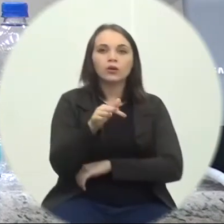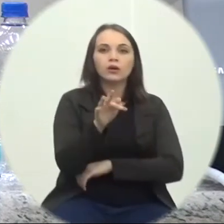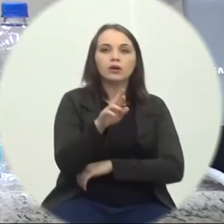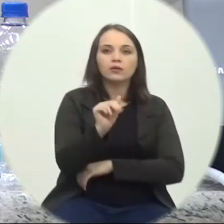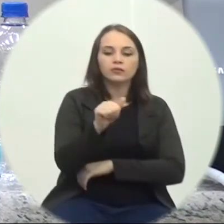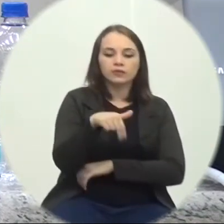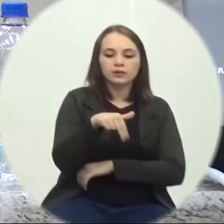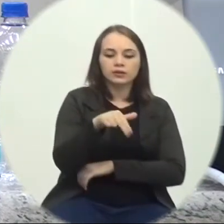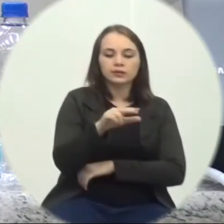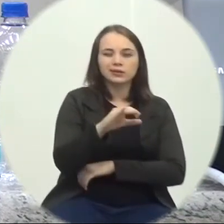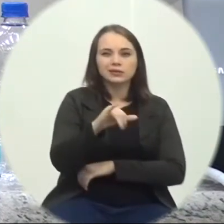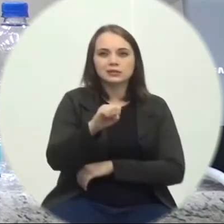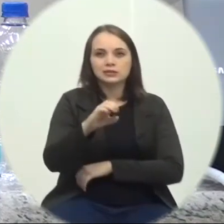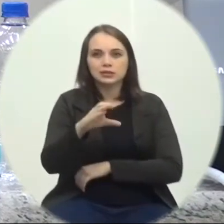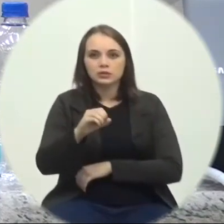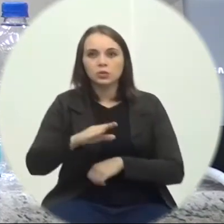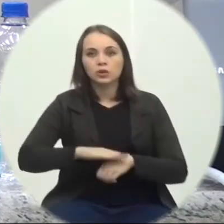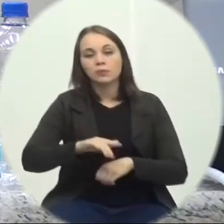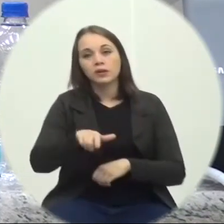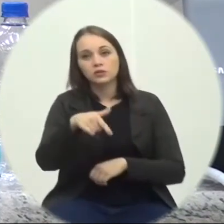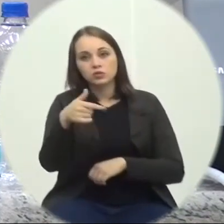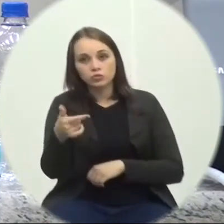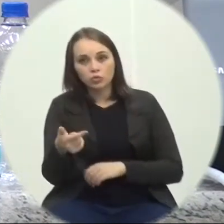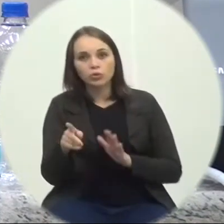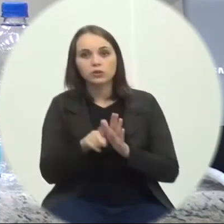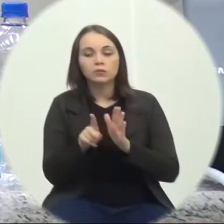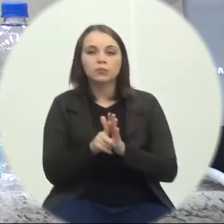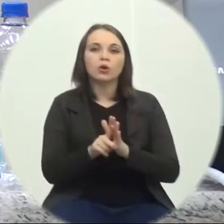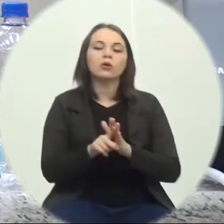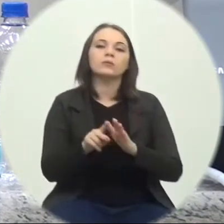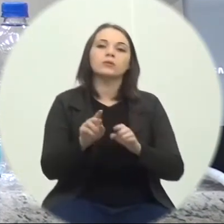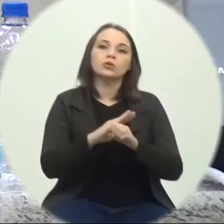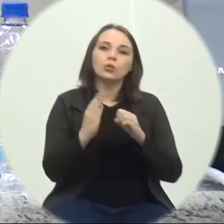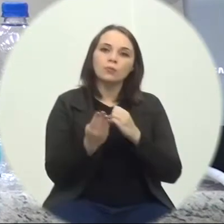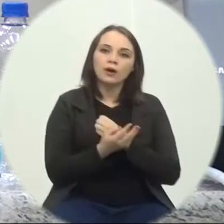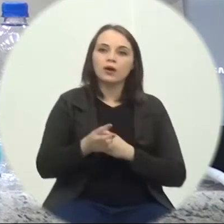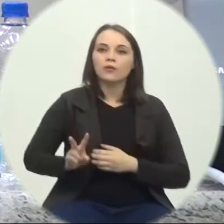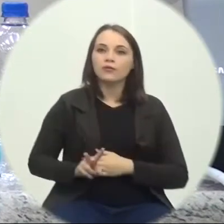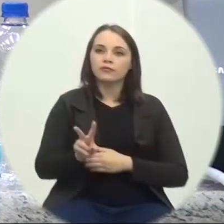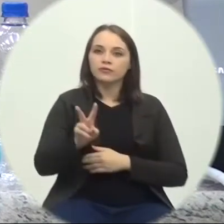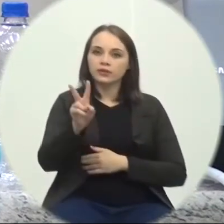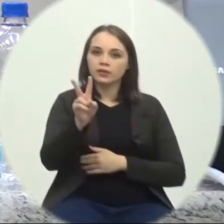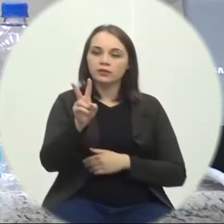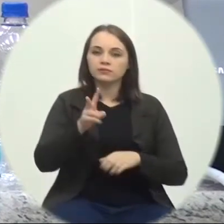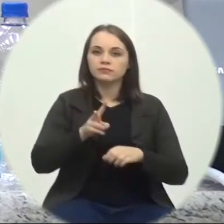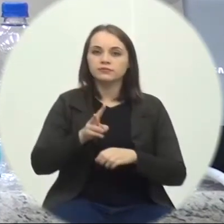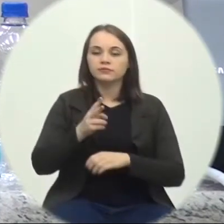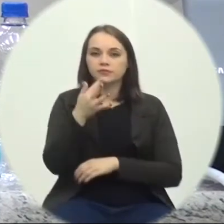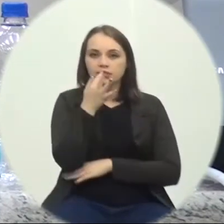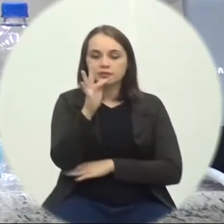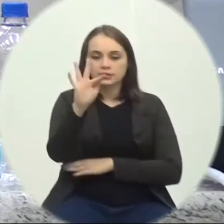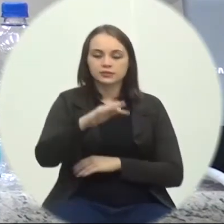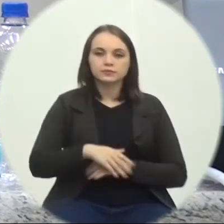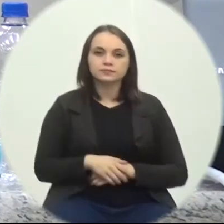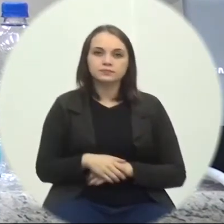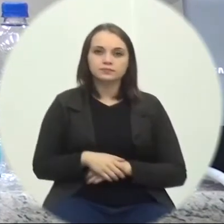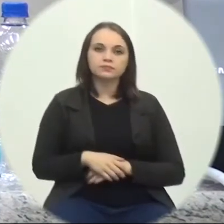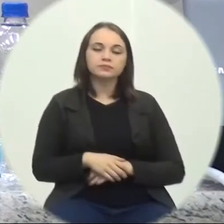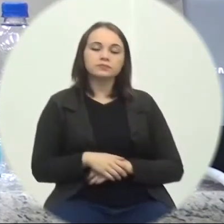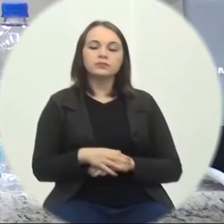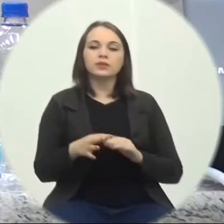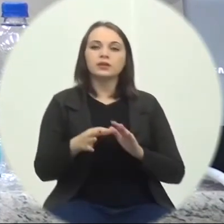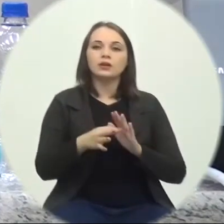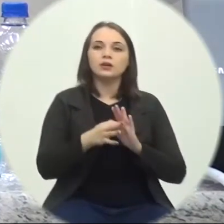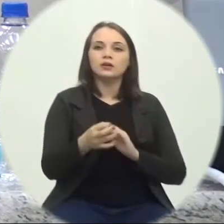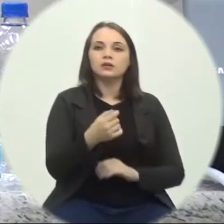Rosa De Jesus Domingos Localizadas No bairro Vila Francesa Indicação 276 20 e 21 Autor Vereador